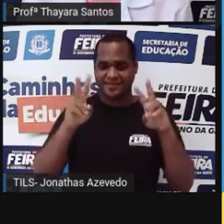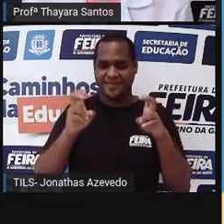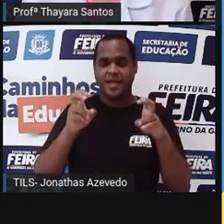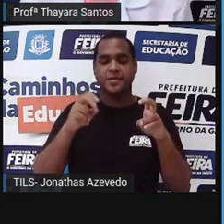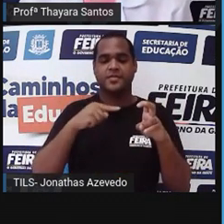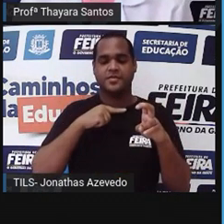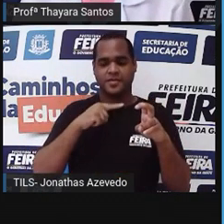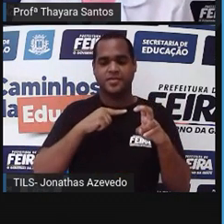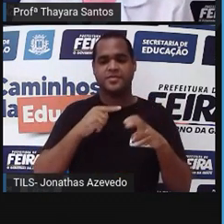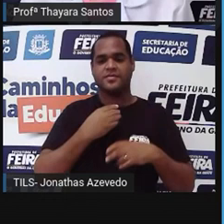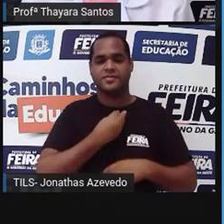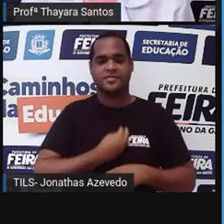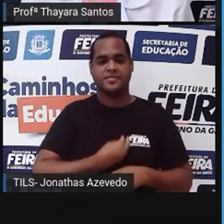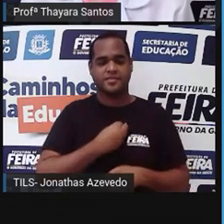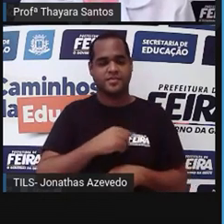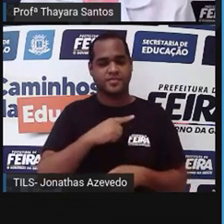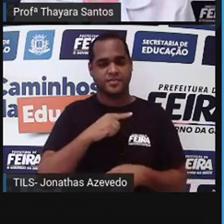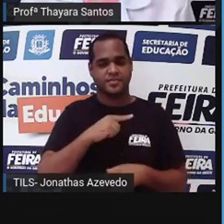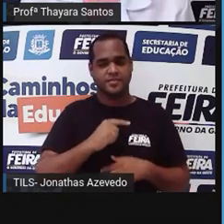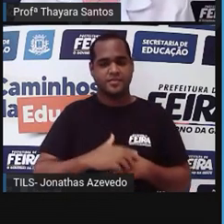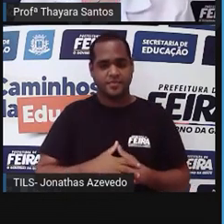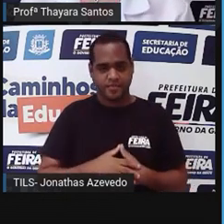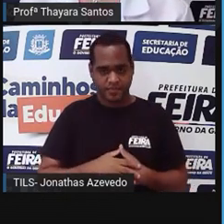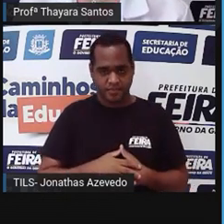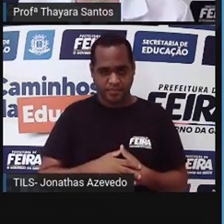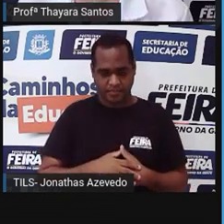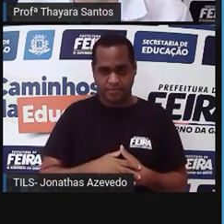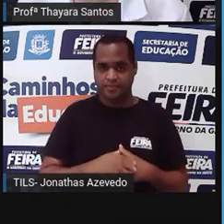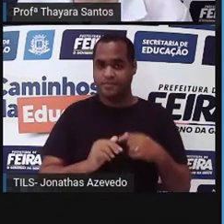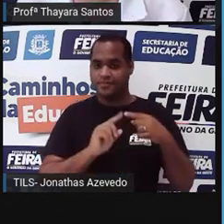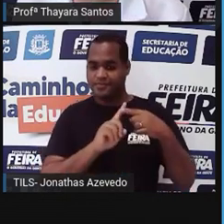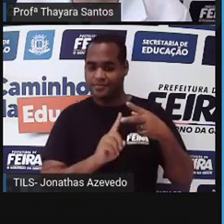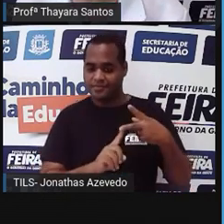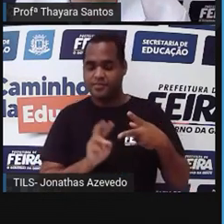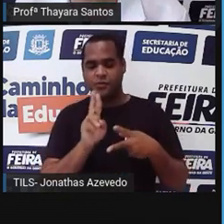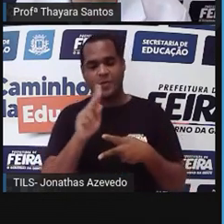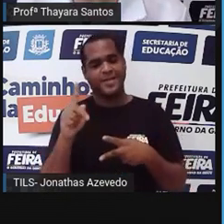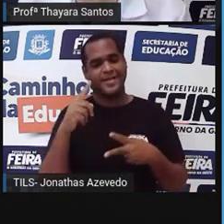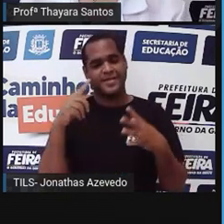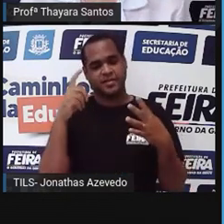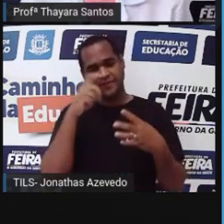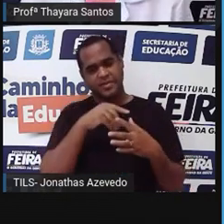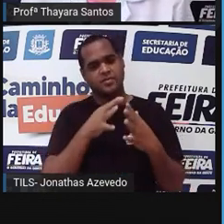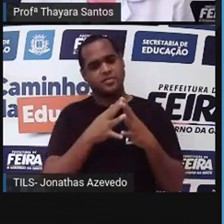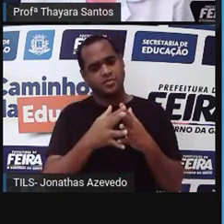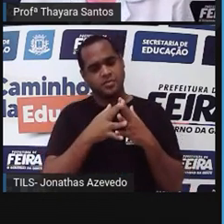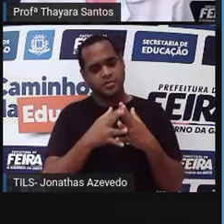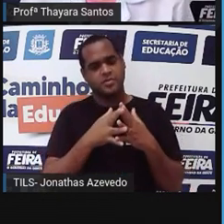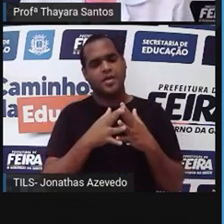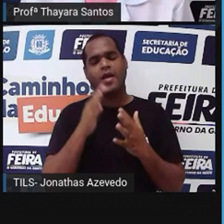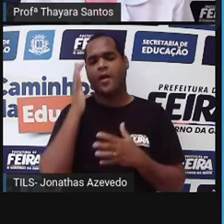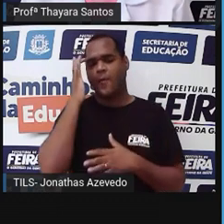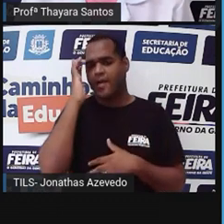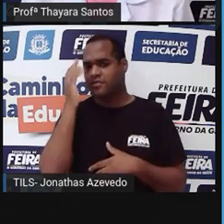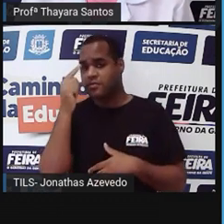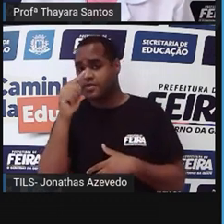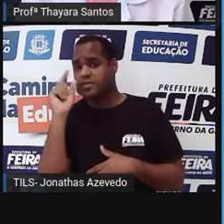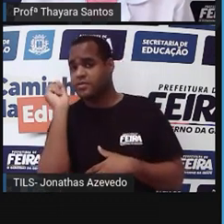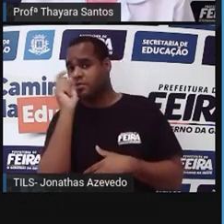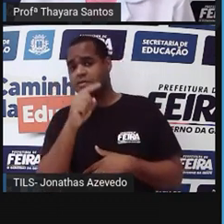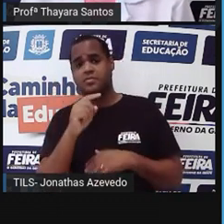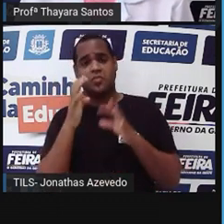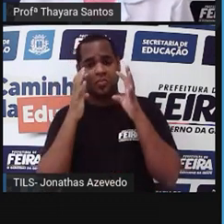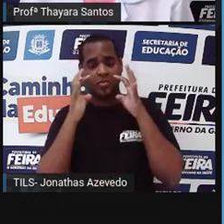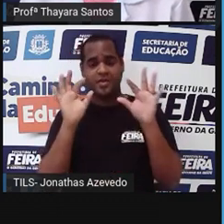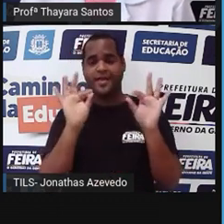de hoje. E o tema da aula de hoje são esses dois nomes aí complicados, que eu acho que muitos de vocês nunca escutaram falar.